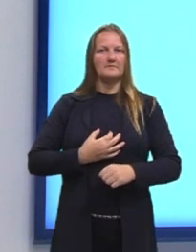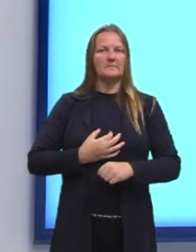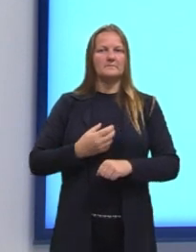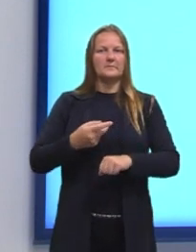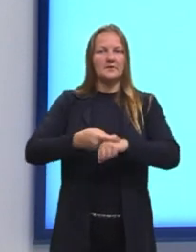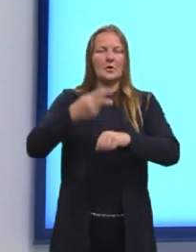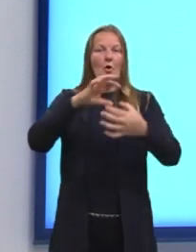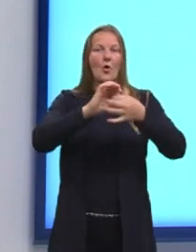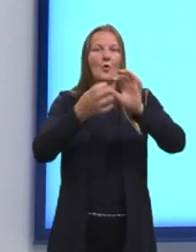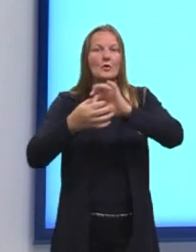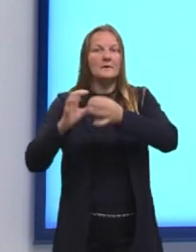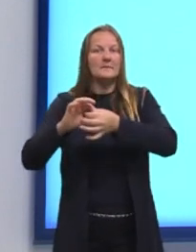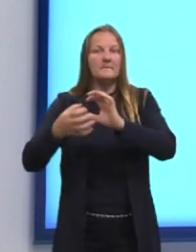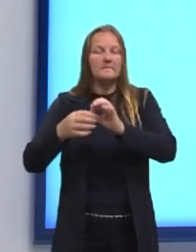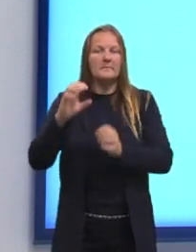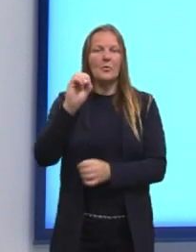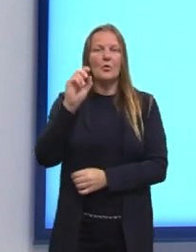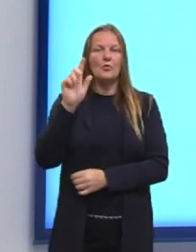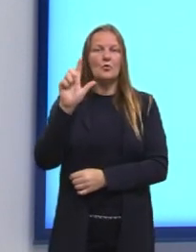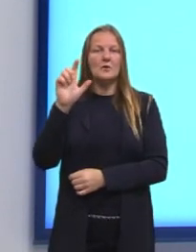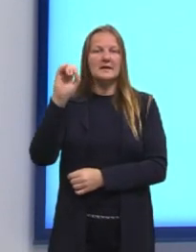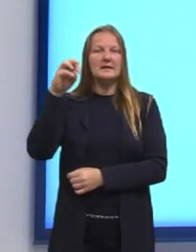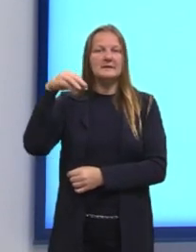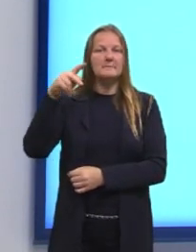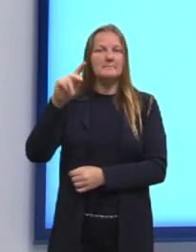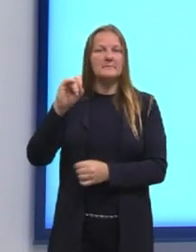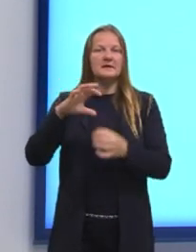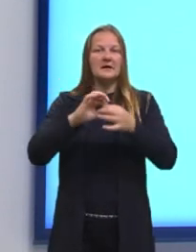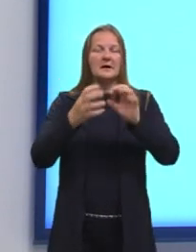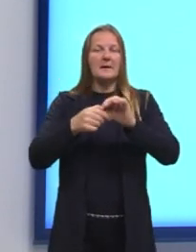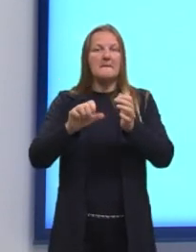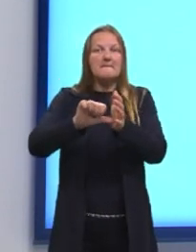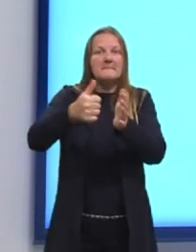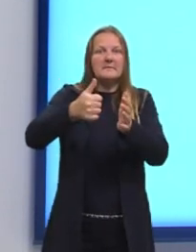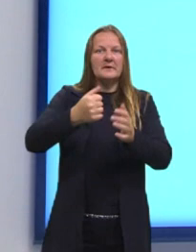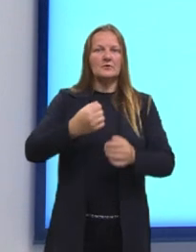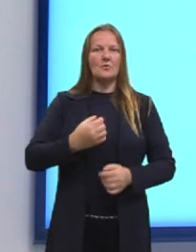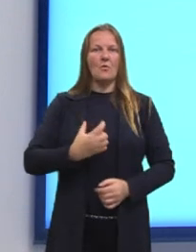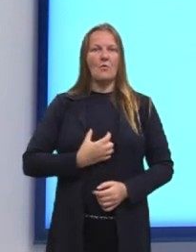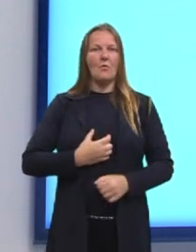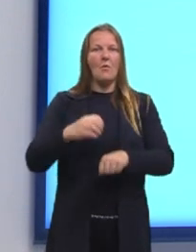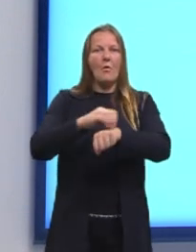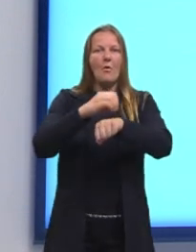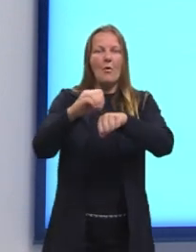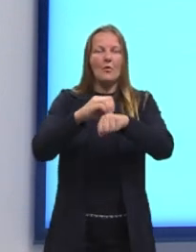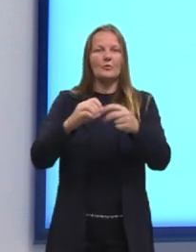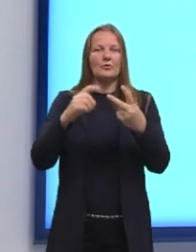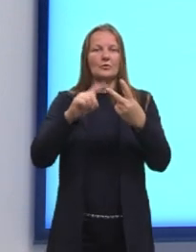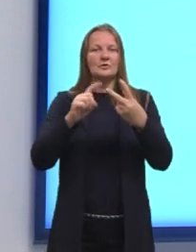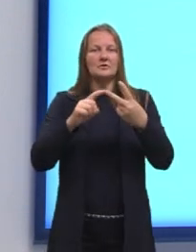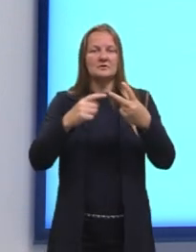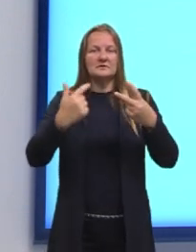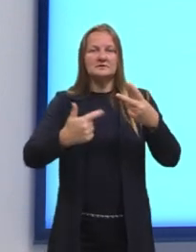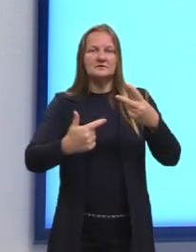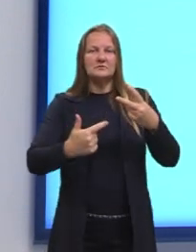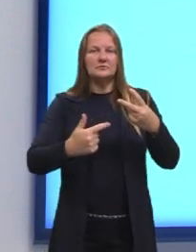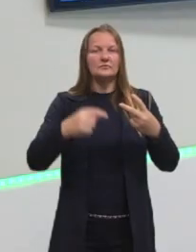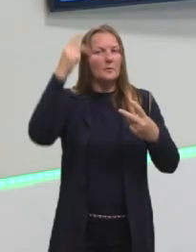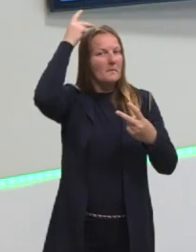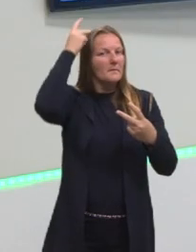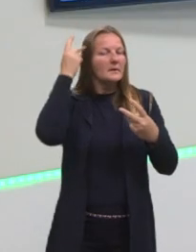nós sabemos que tem uma ordem, né? Primeiro vem ouro, segundo vem prata, terceiro que é o bronze.